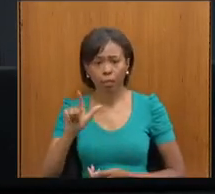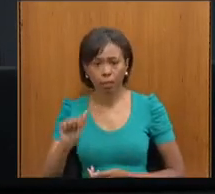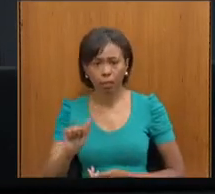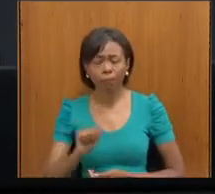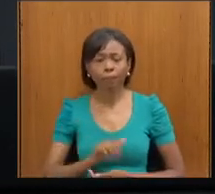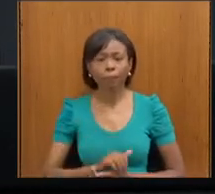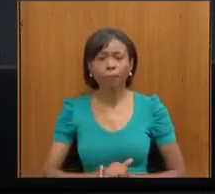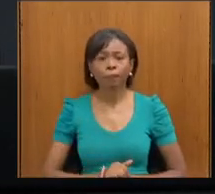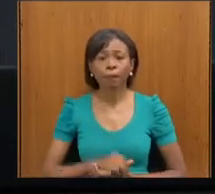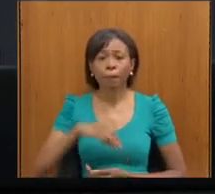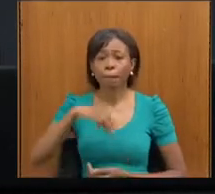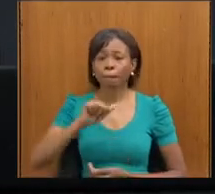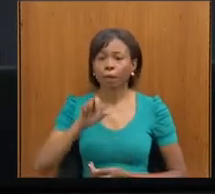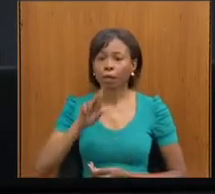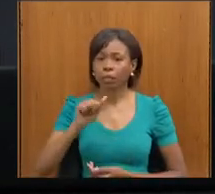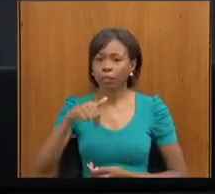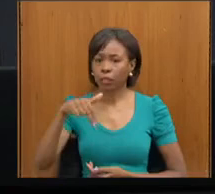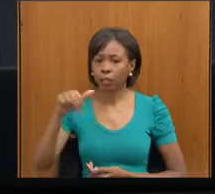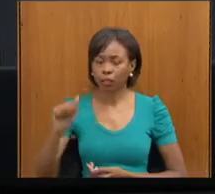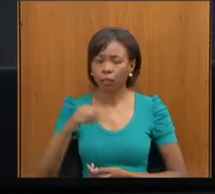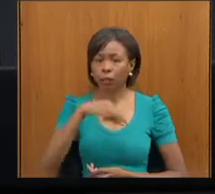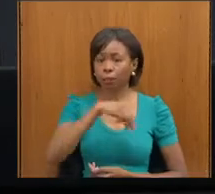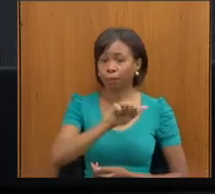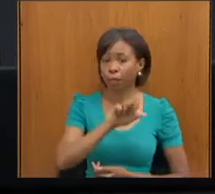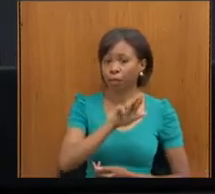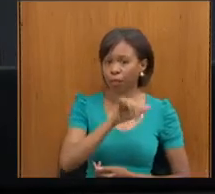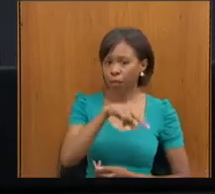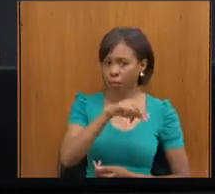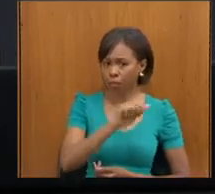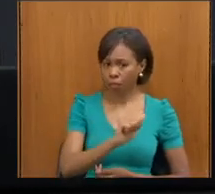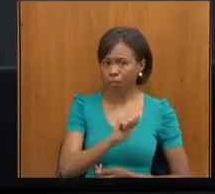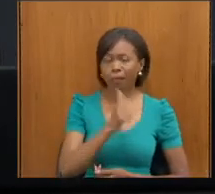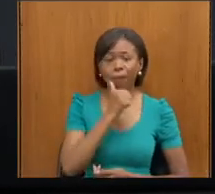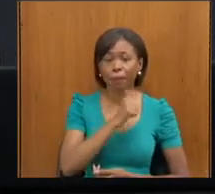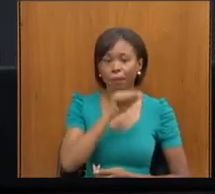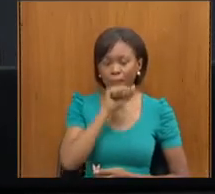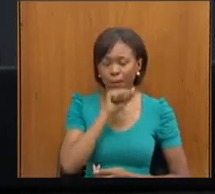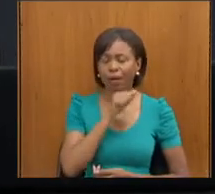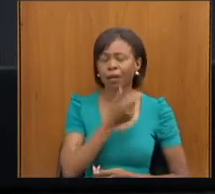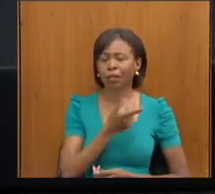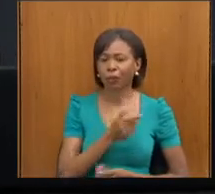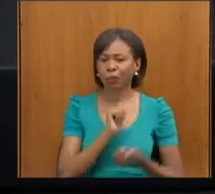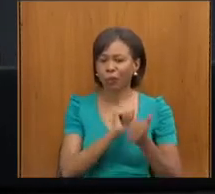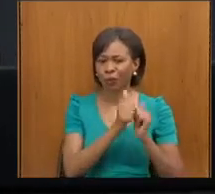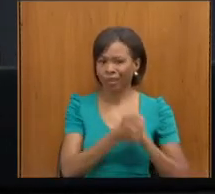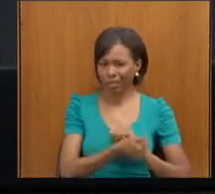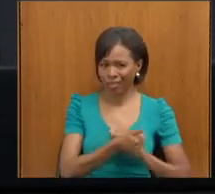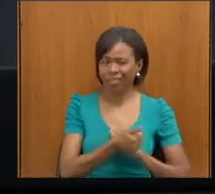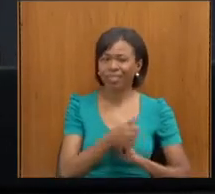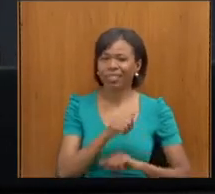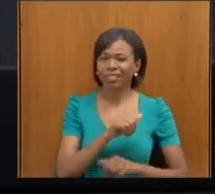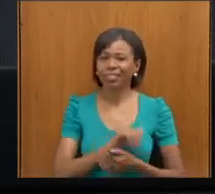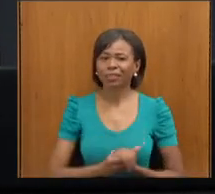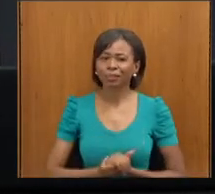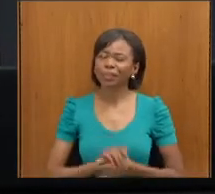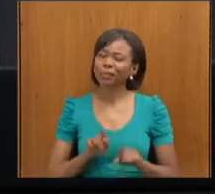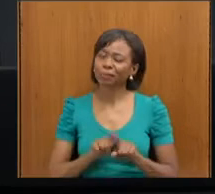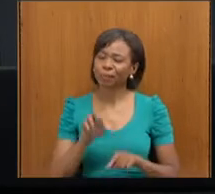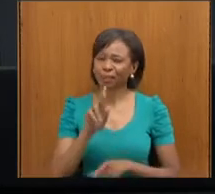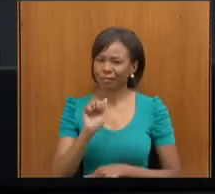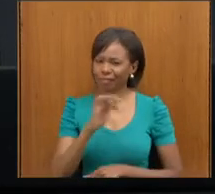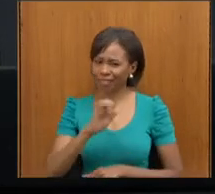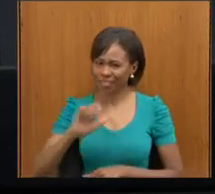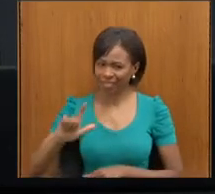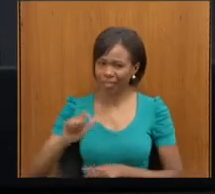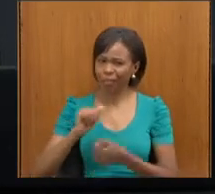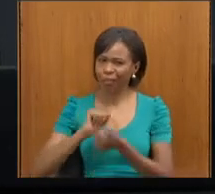Mariana Rezende. Marina Medeiros, nossa querida mãe aqui do nosso atleta. Nossa atleta, Rafael Medeiros,